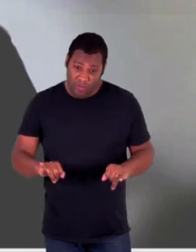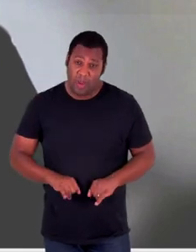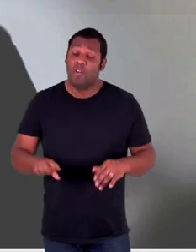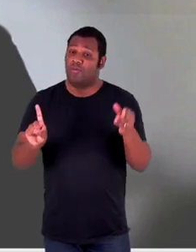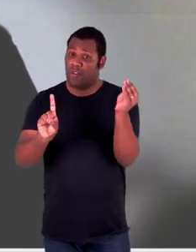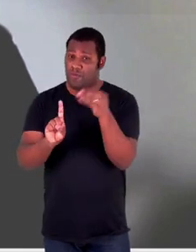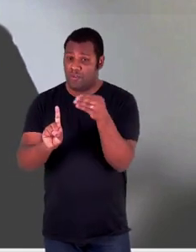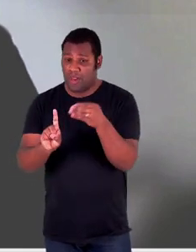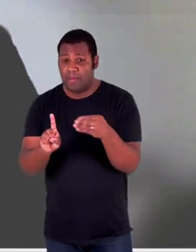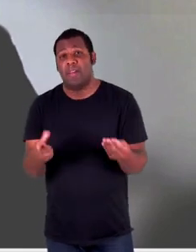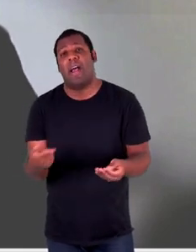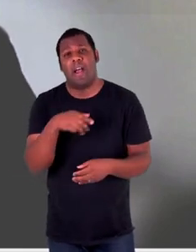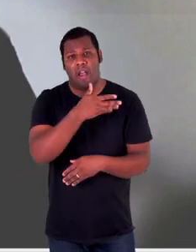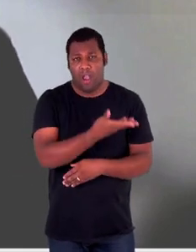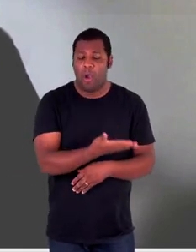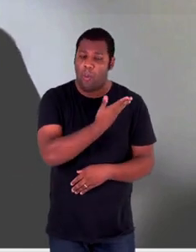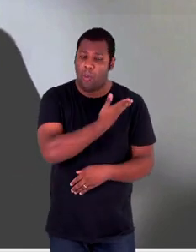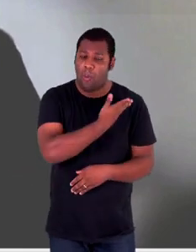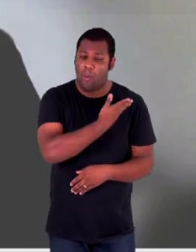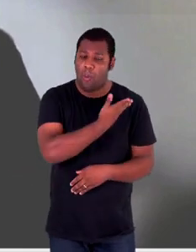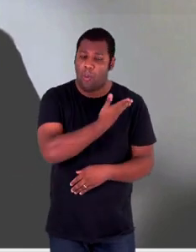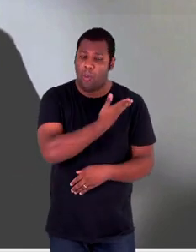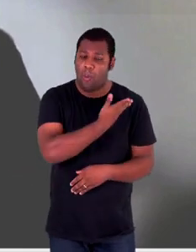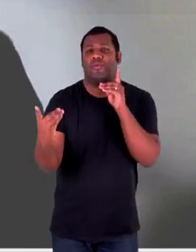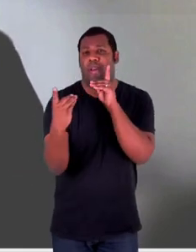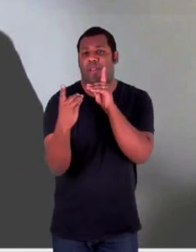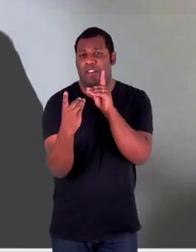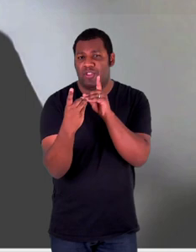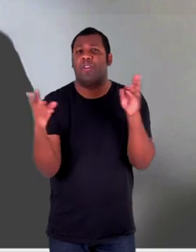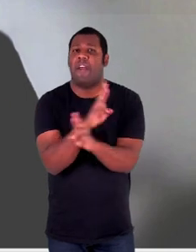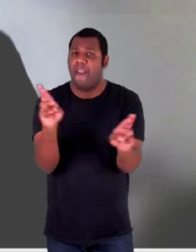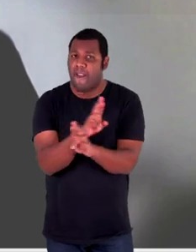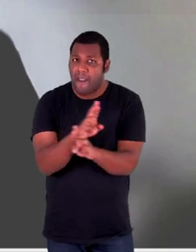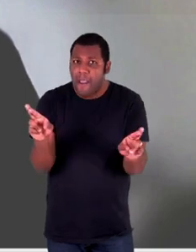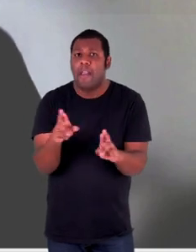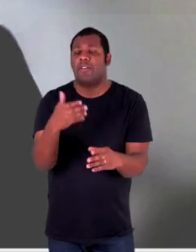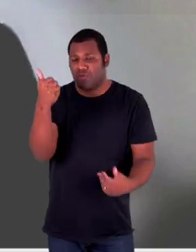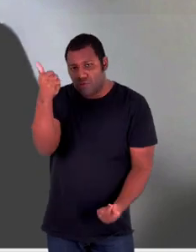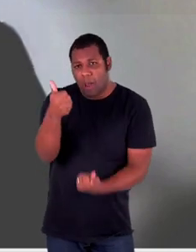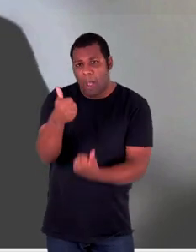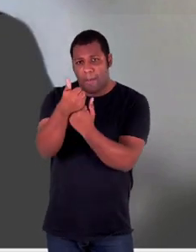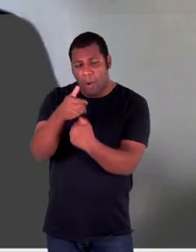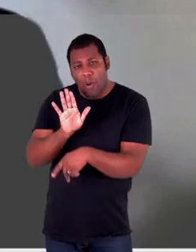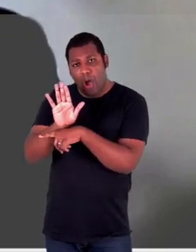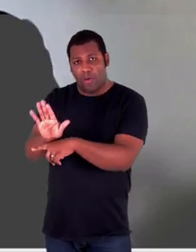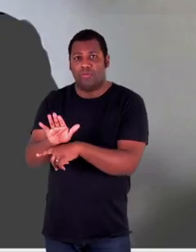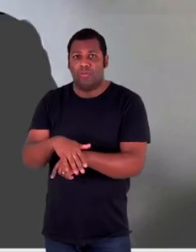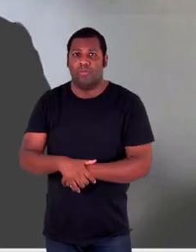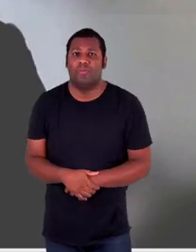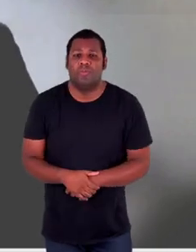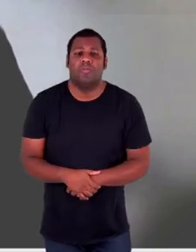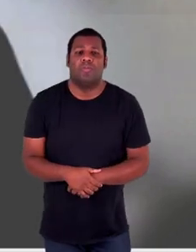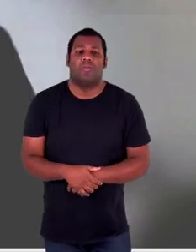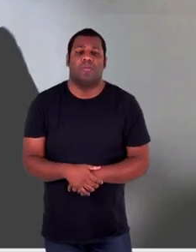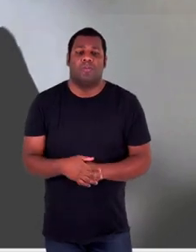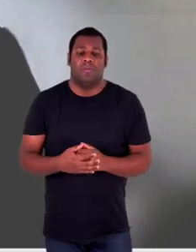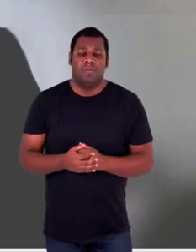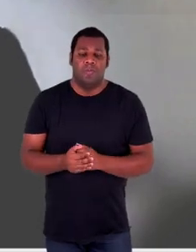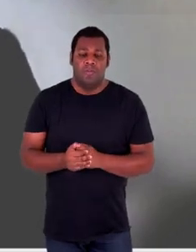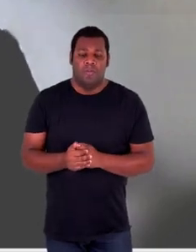então sejam atendidas dentro dessa rede de interinstitucionalidade. Eu caminho aqui para a conclusão e